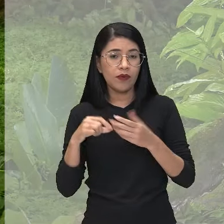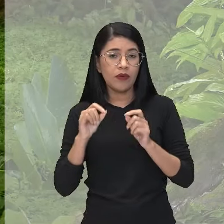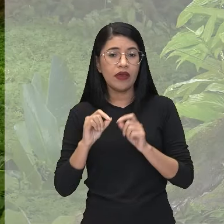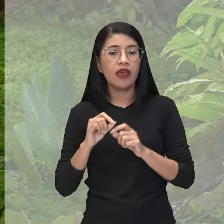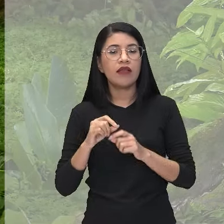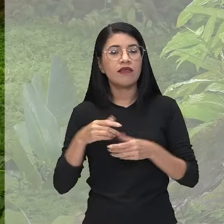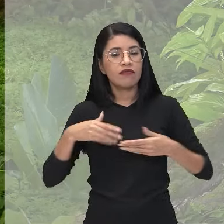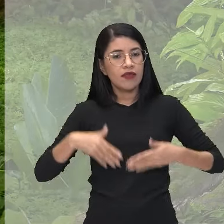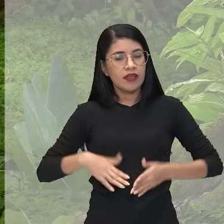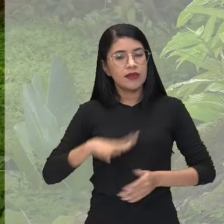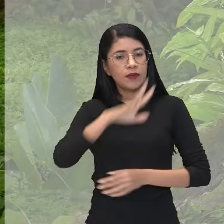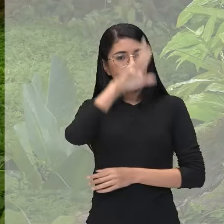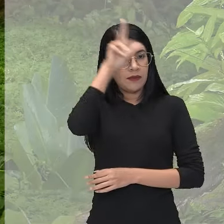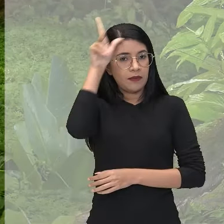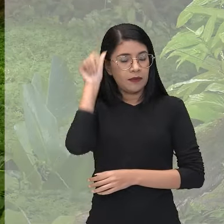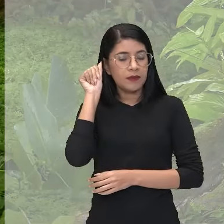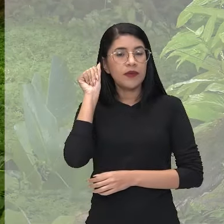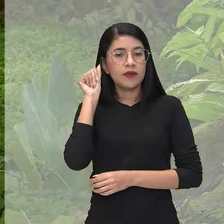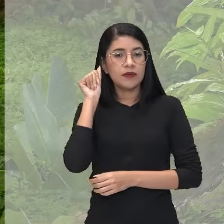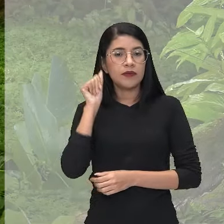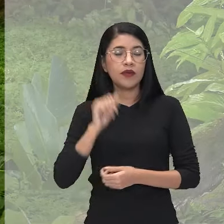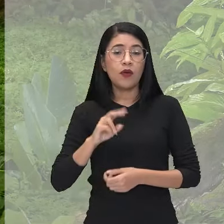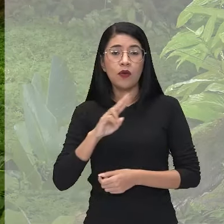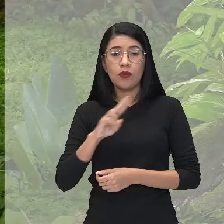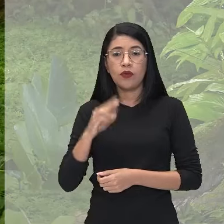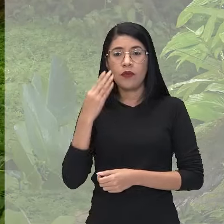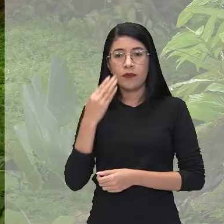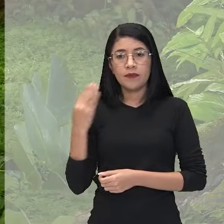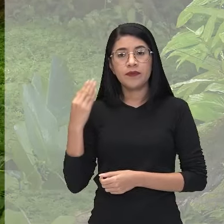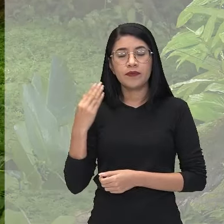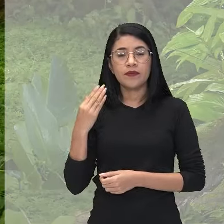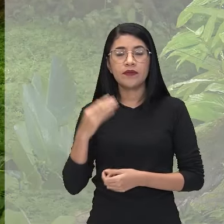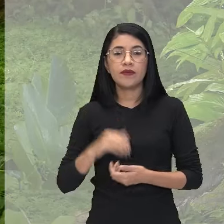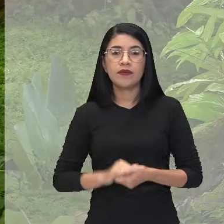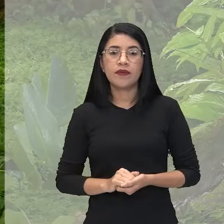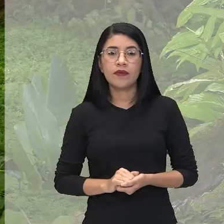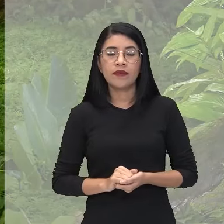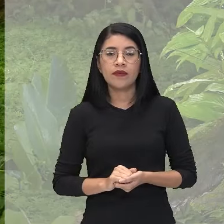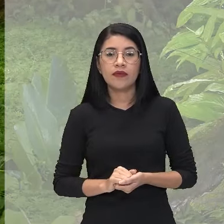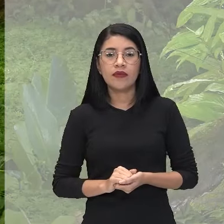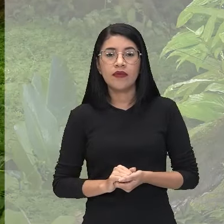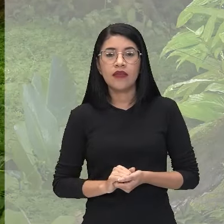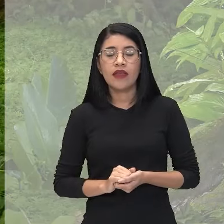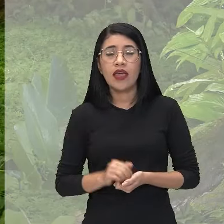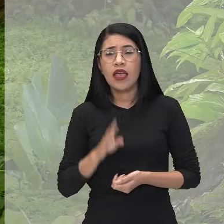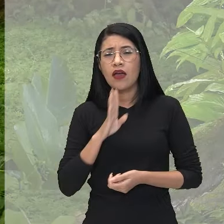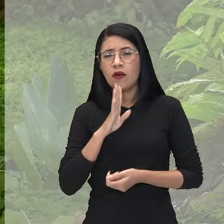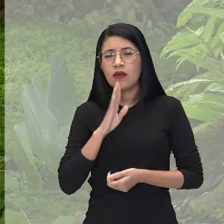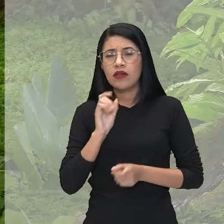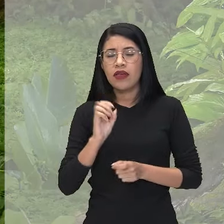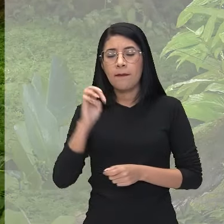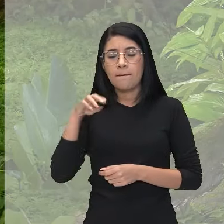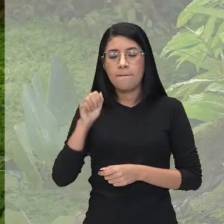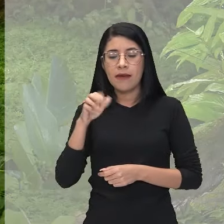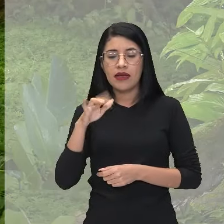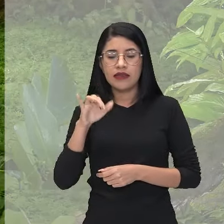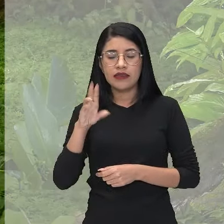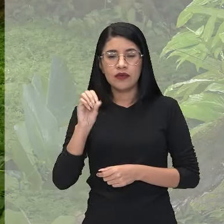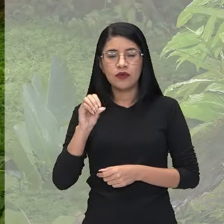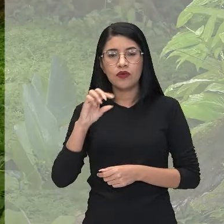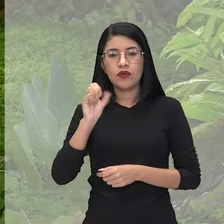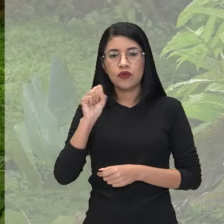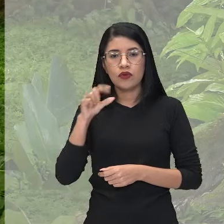amazonense, né? Nós temos aí o nome dele completo, Márcio Gonçalves Benches de Souza, que é mais conhecido como Márcio Souza. E é um